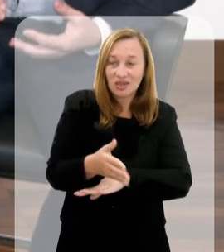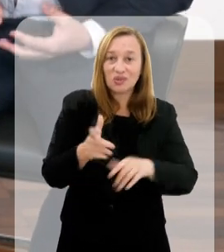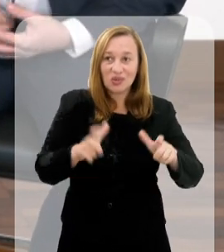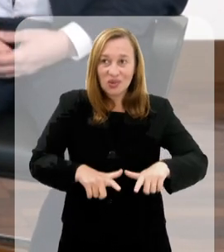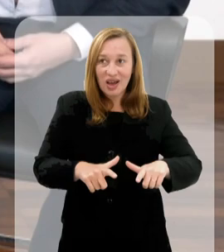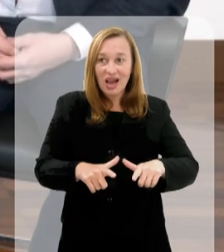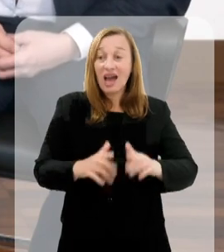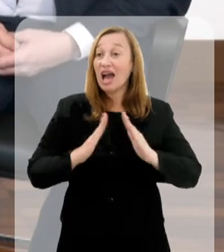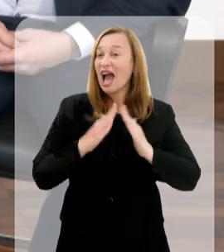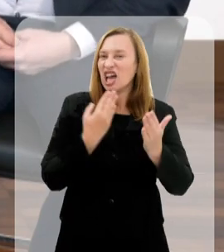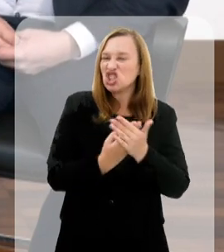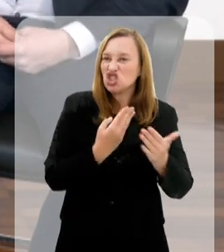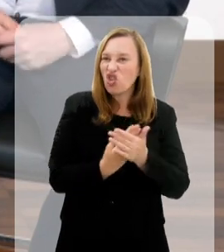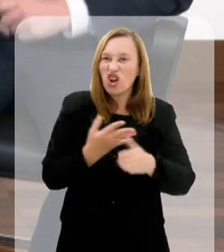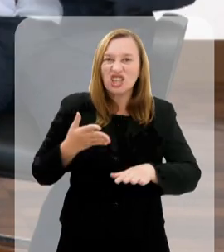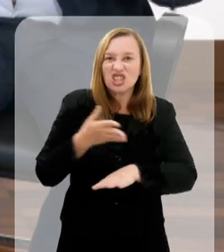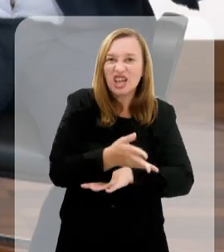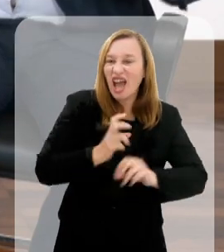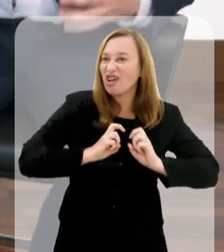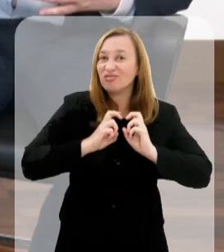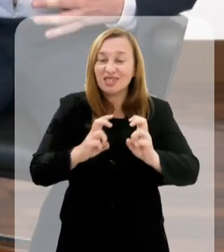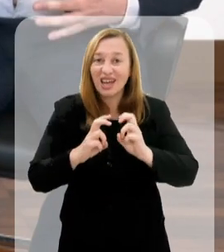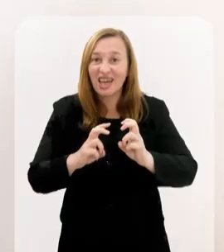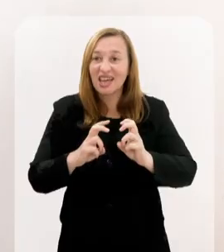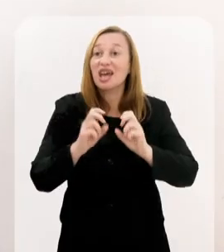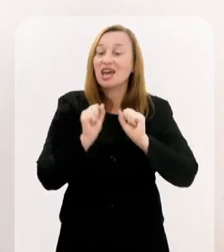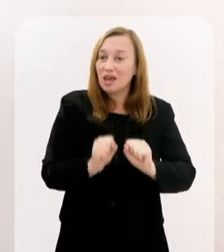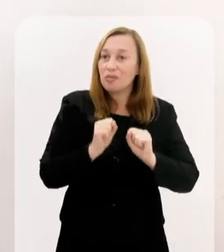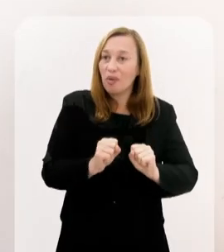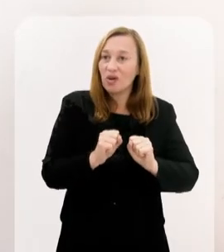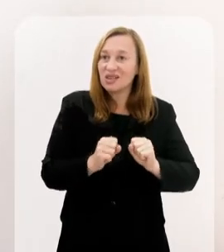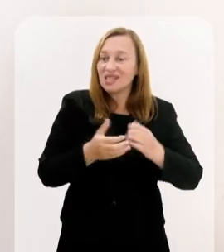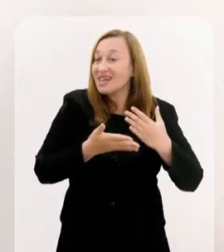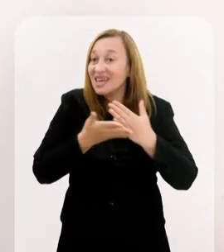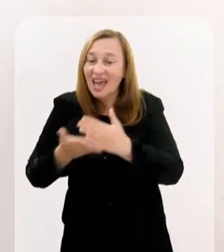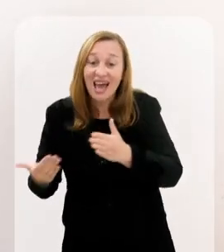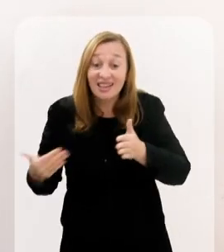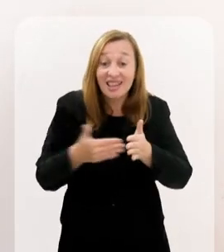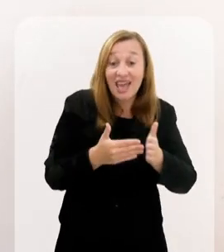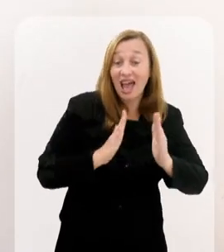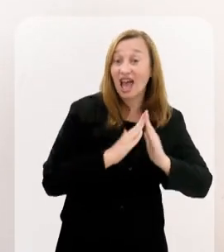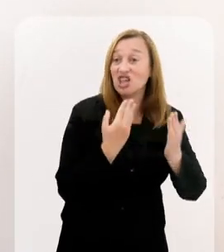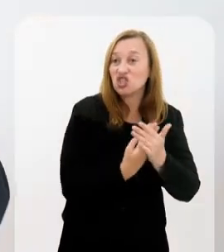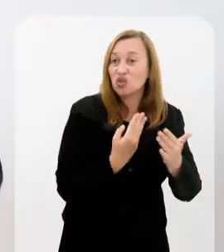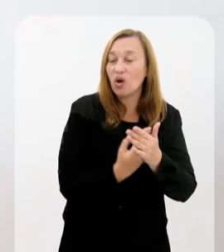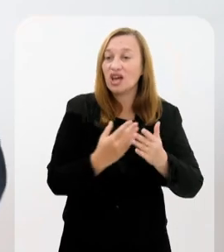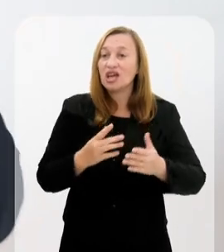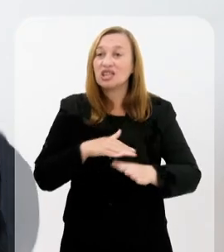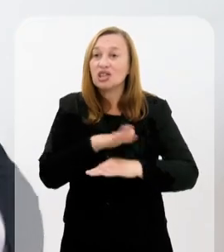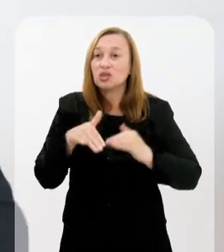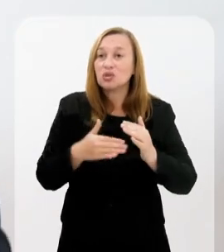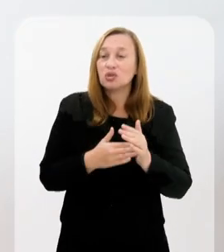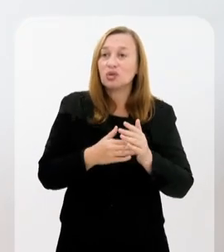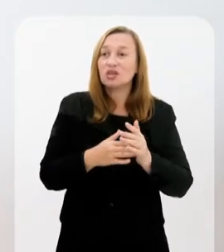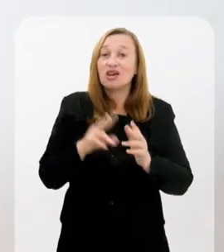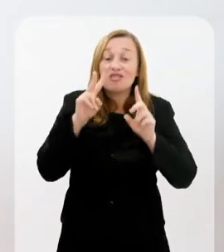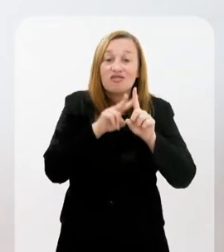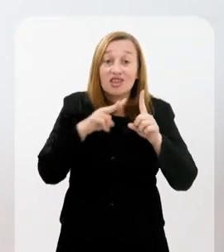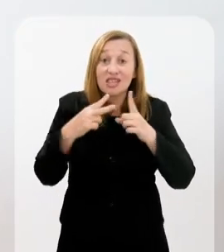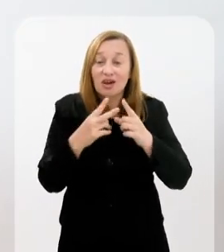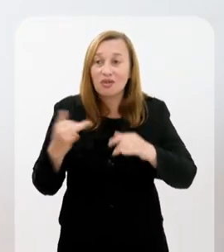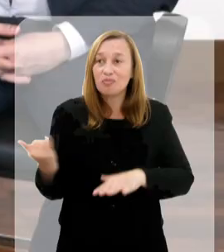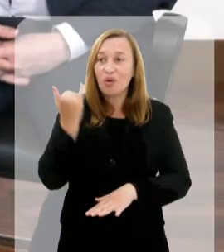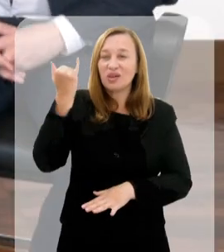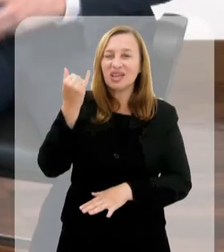tem que chegar até a estação. imagina, na escola chegar um trem e ser um trem que possa levar para a escola, eu acho que tem todo um simbolismo